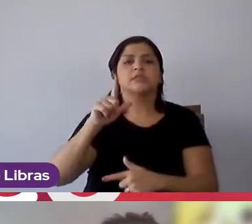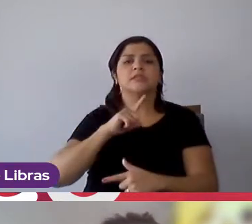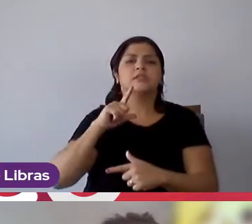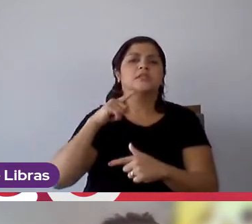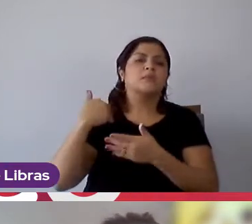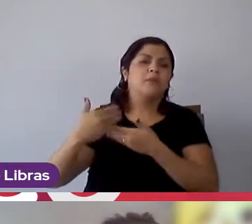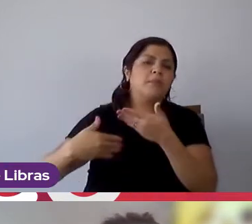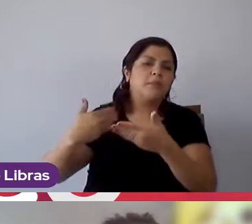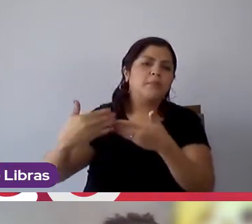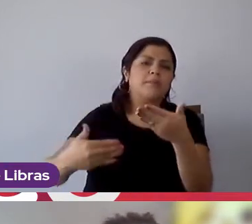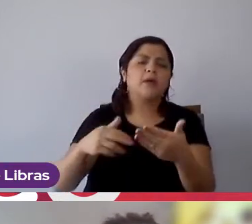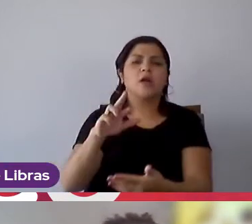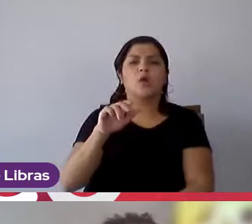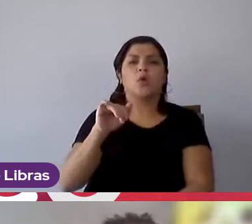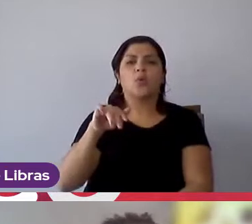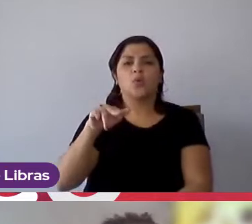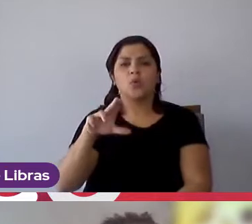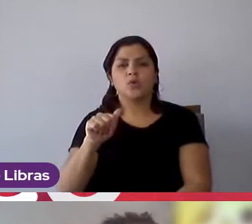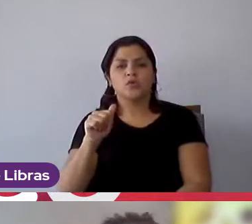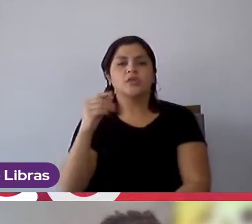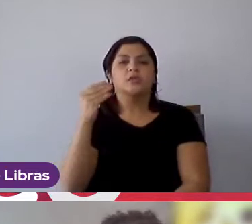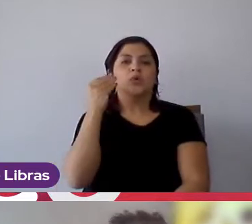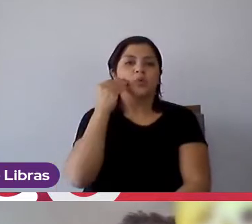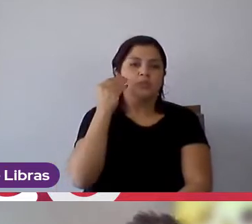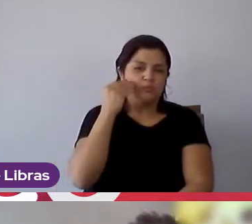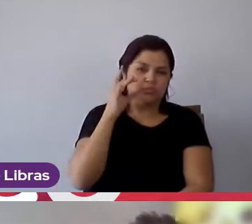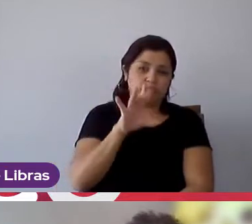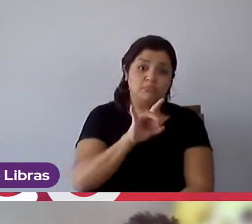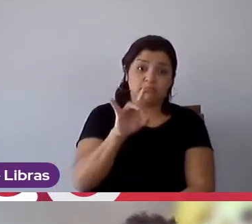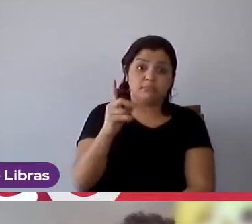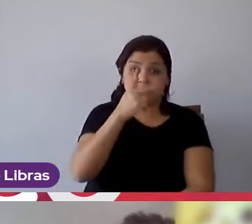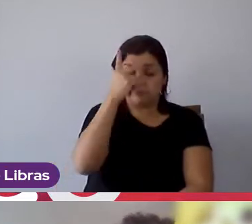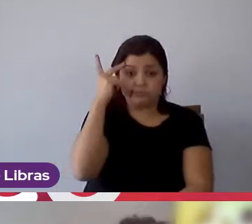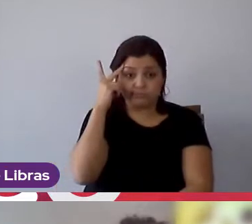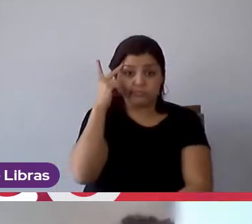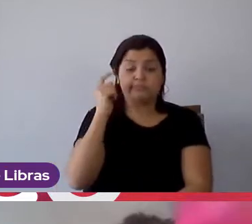rotina, as oportunidades de cada uma delas.